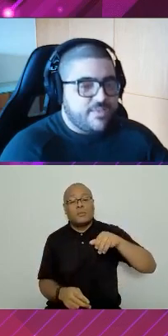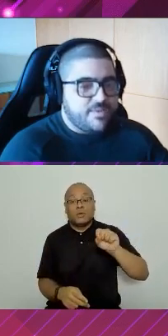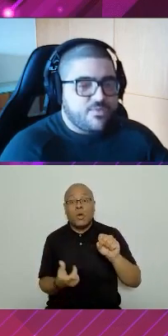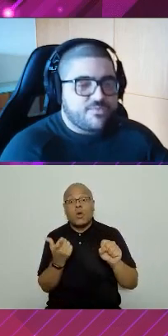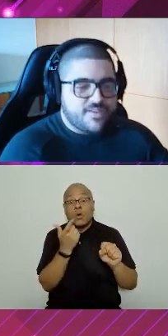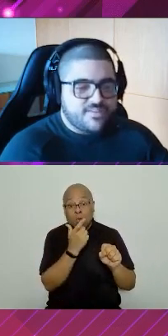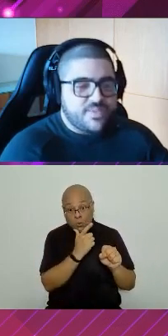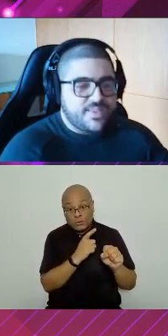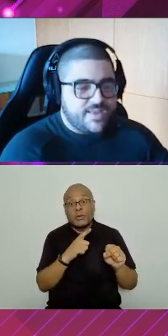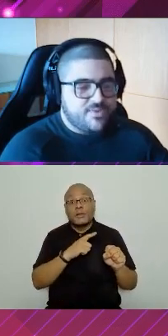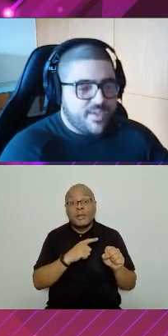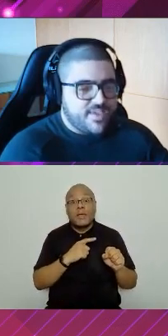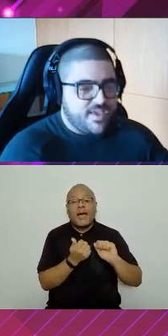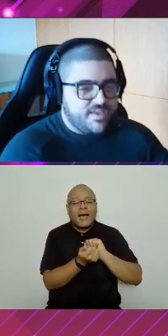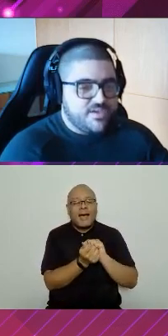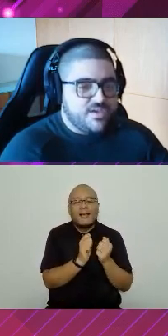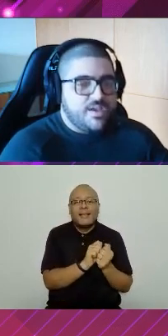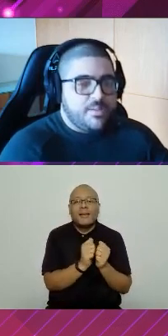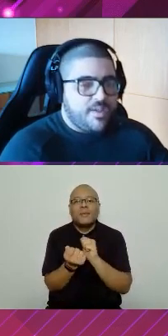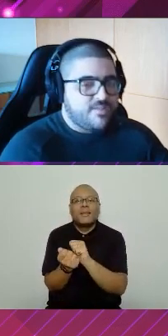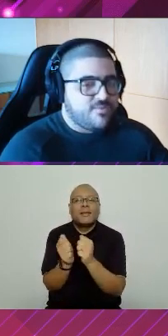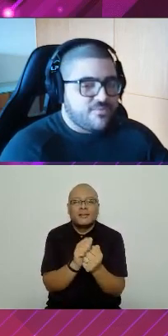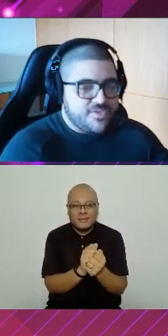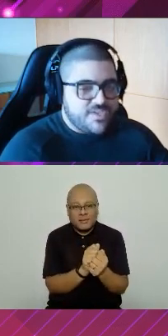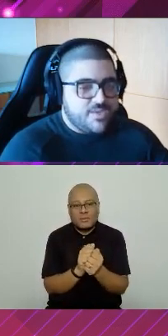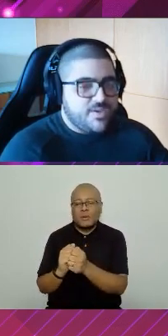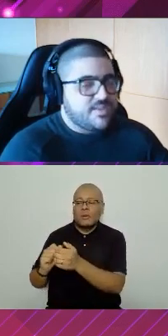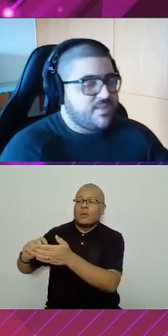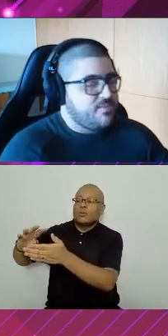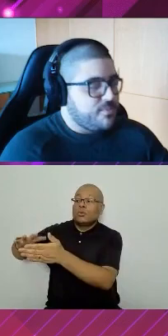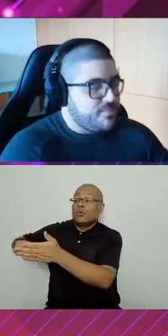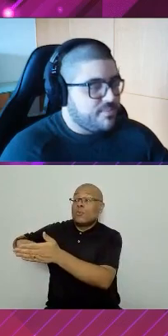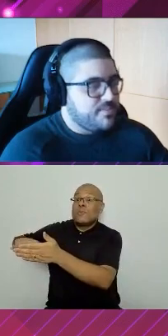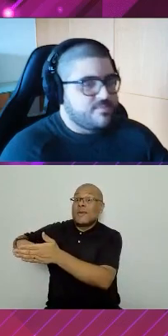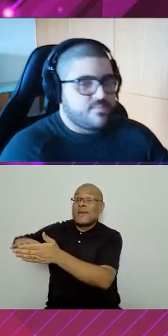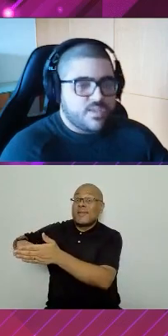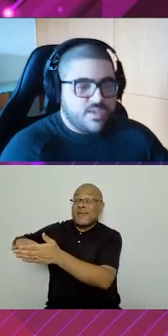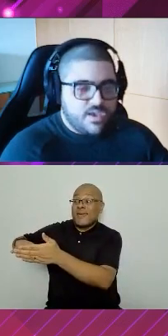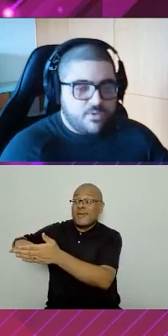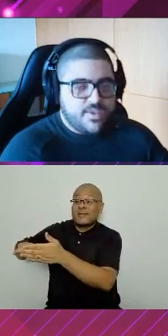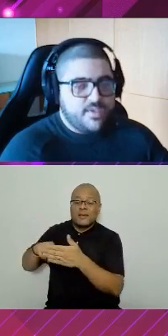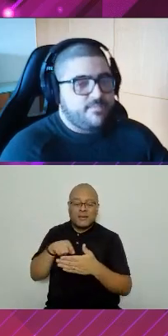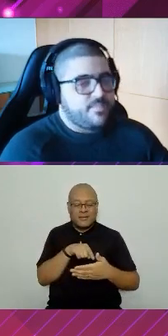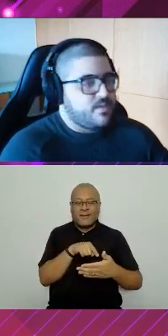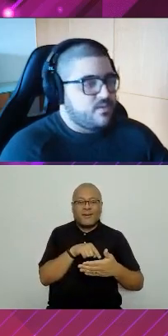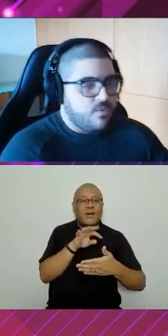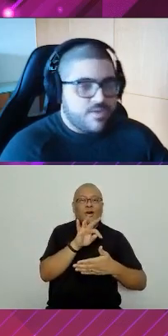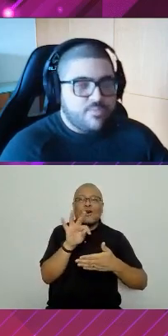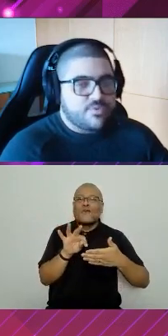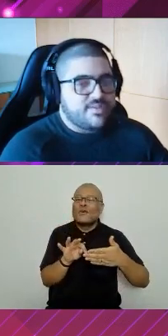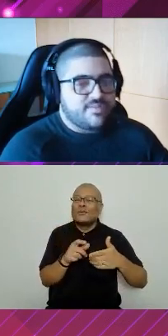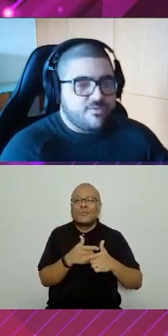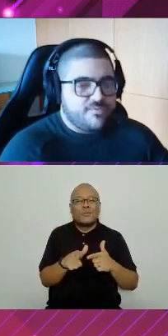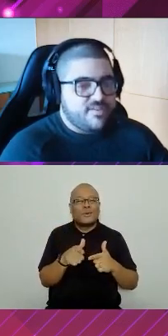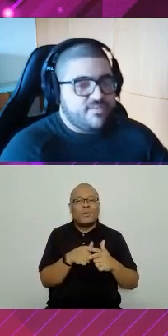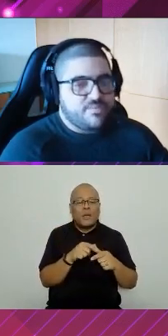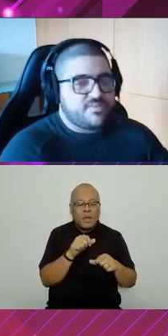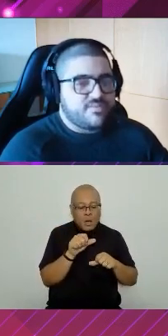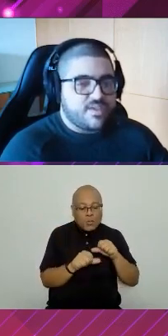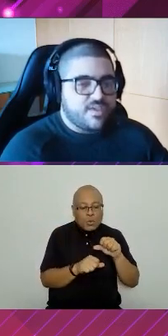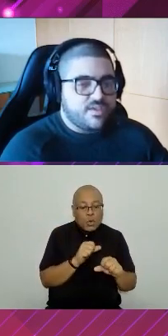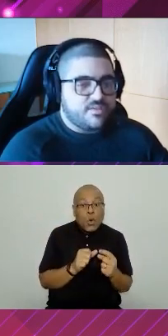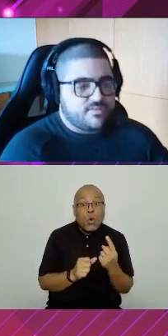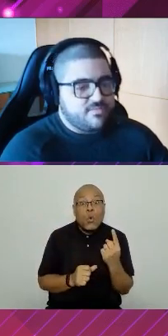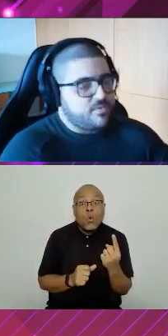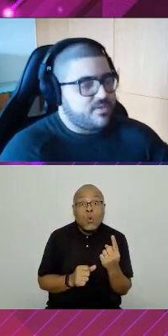consegue ter uma boa flexibilidade no back-end, mas no front-end eu ainda tenho um problema, que é o quê? Qualquer mudança que eu fizer, vamos